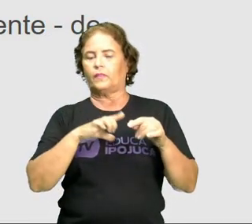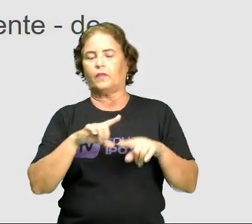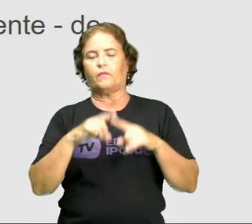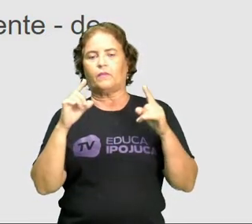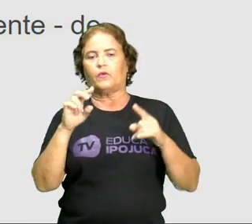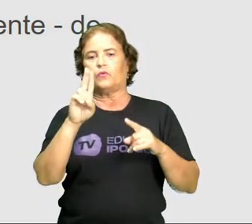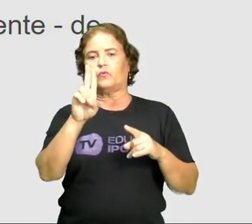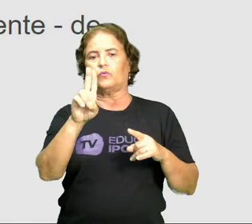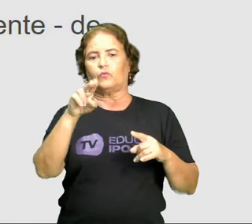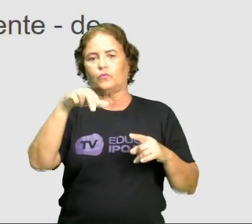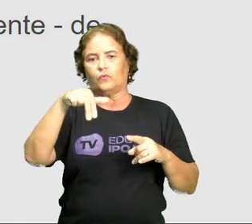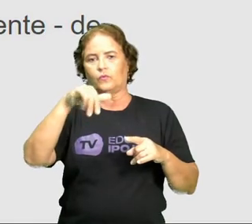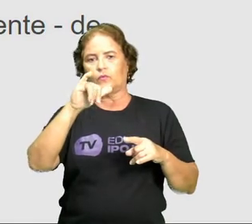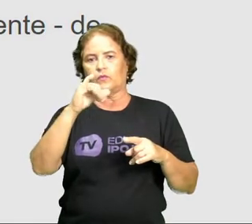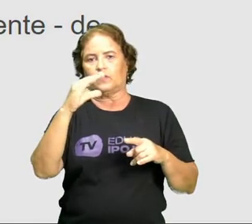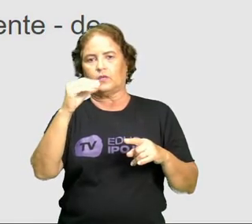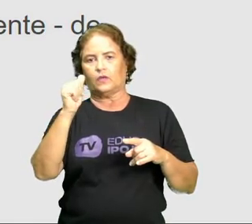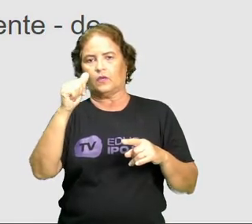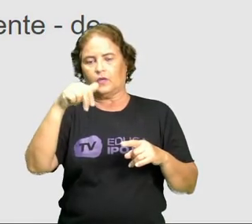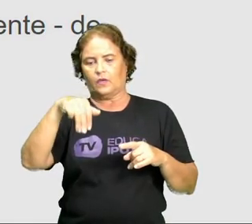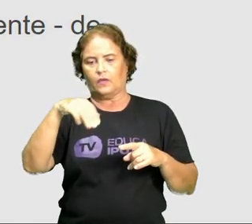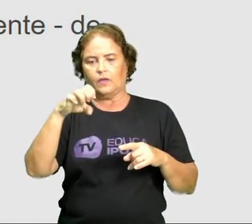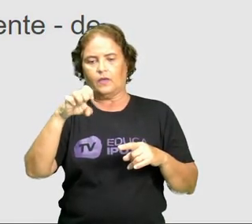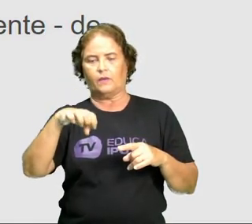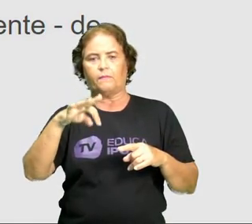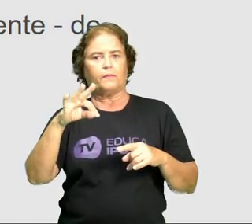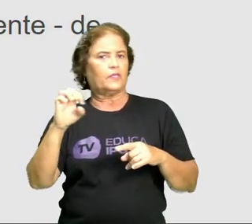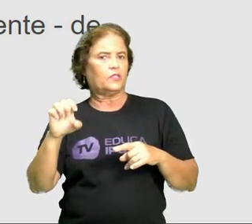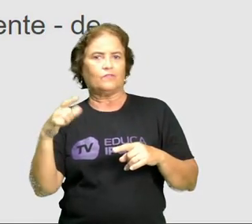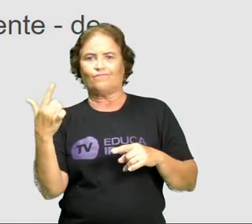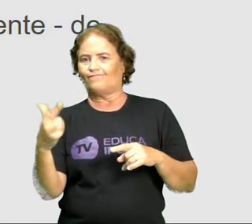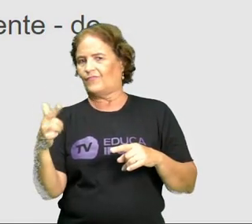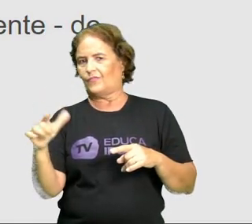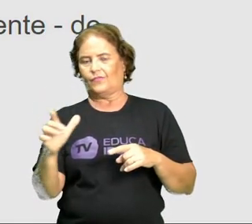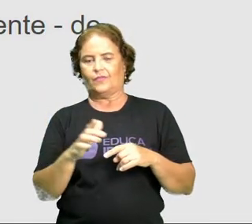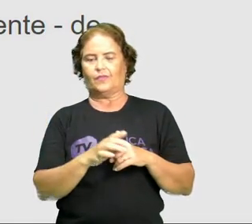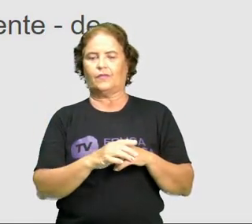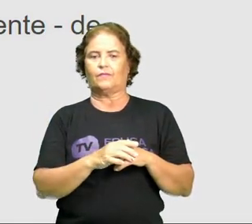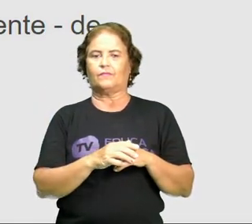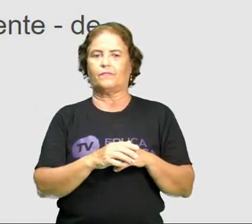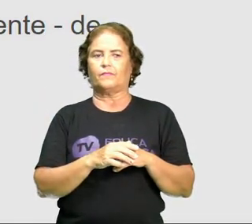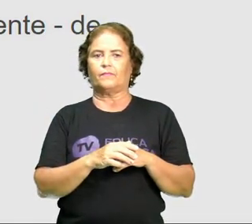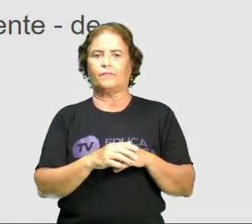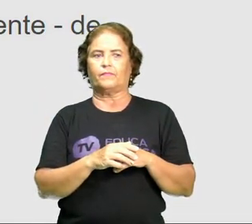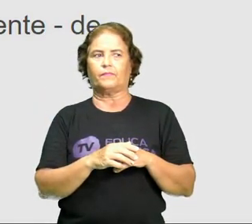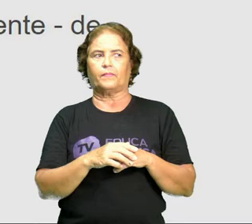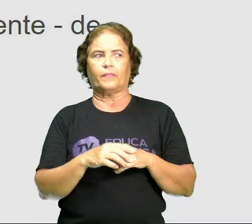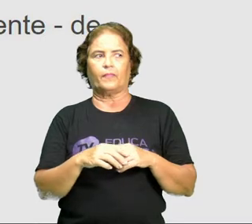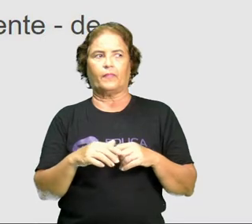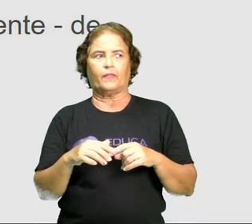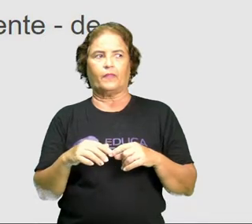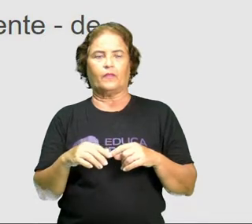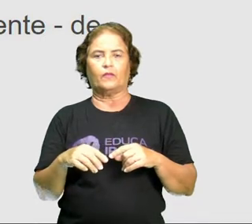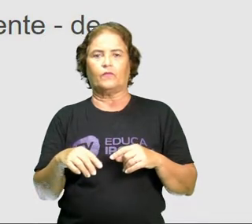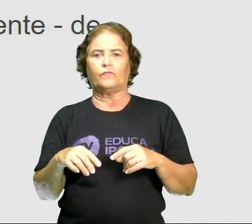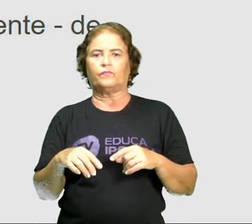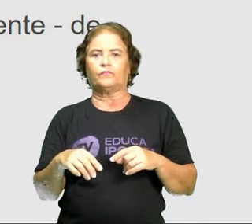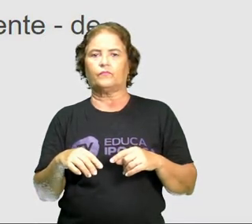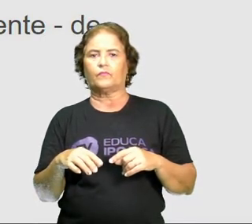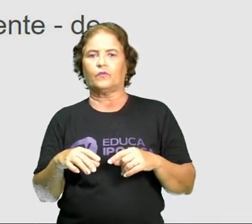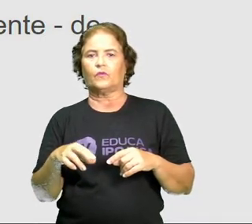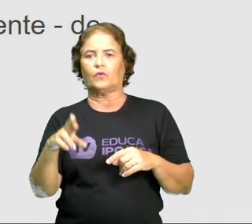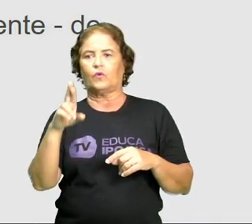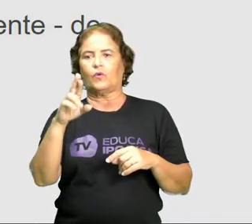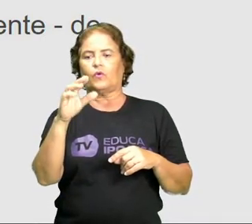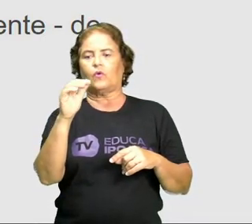cândido também, candidamente, perde o acento, circunflexo. Neste caso, romanticamente, também